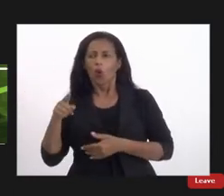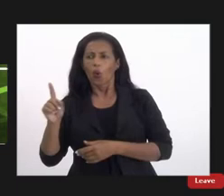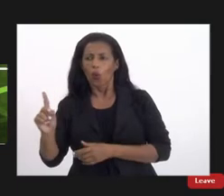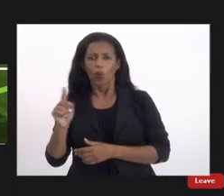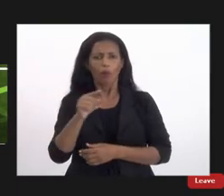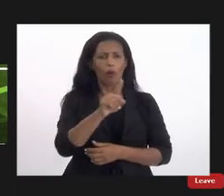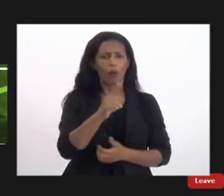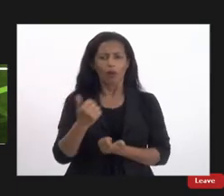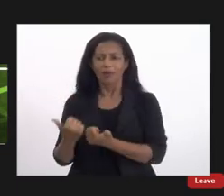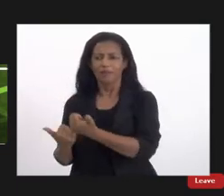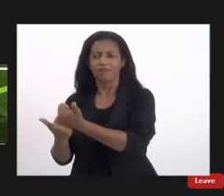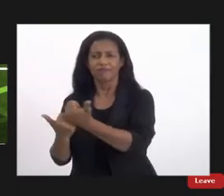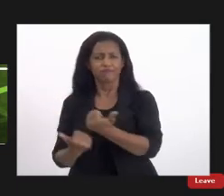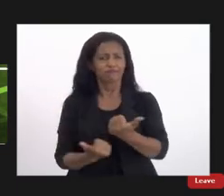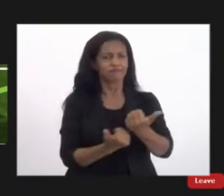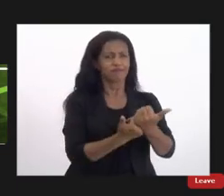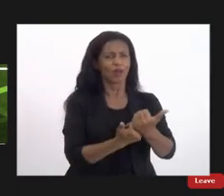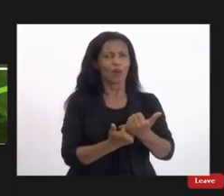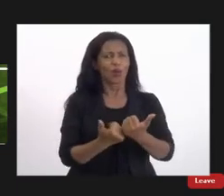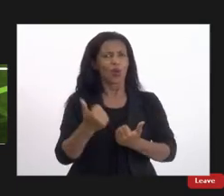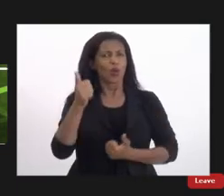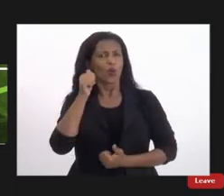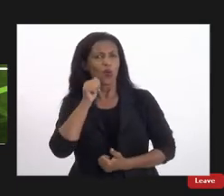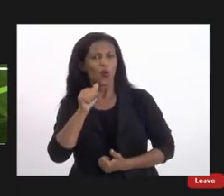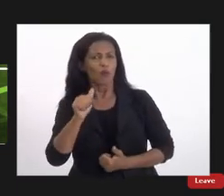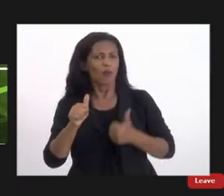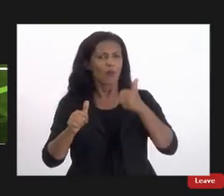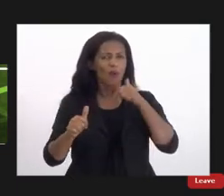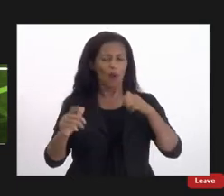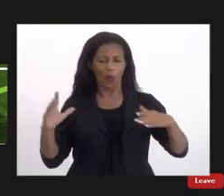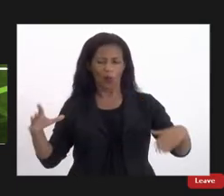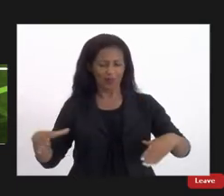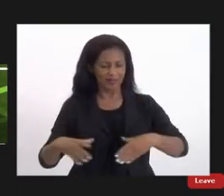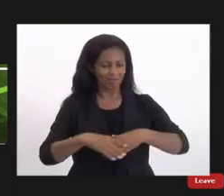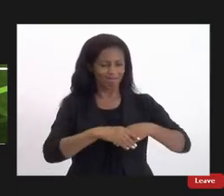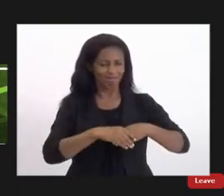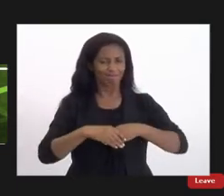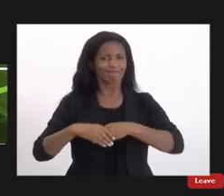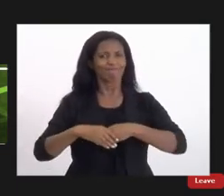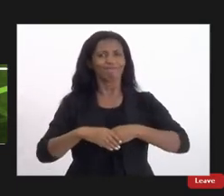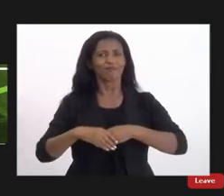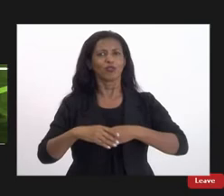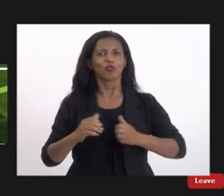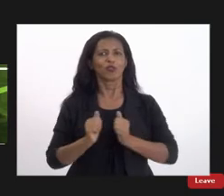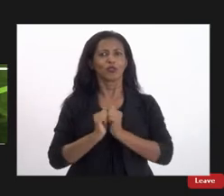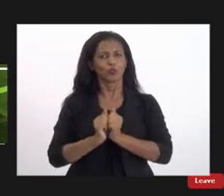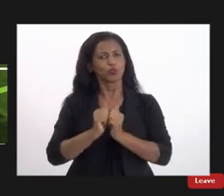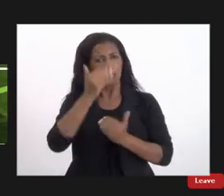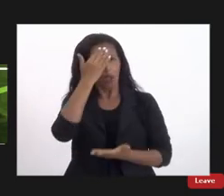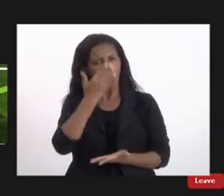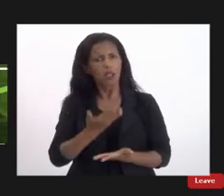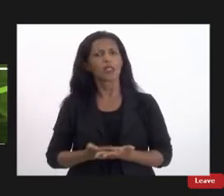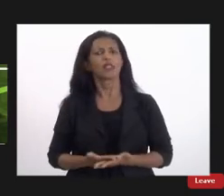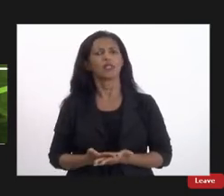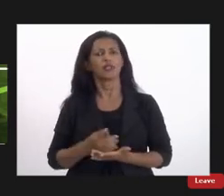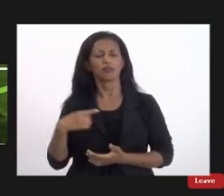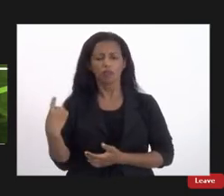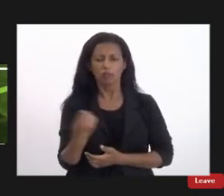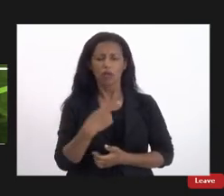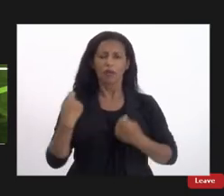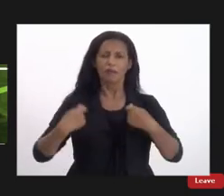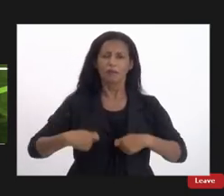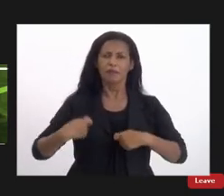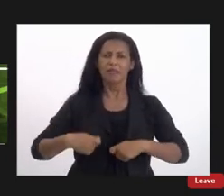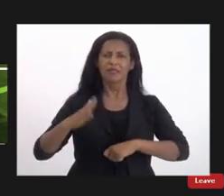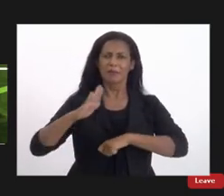a outra uma mulher puxando a mão da outra e eu acredito que nós temos que ter cada vez